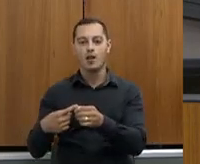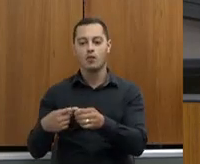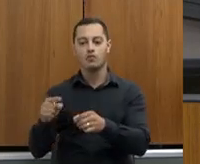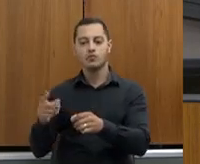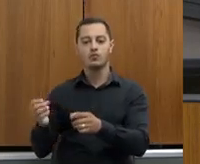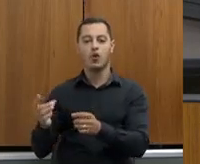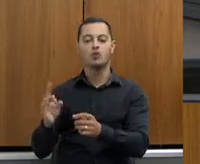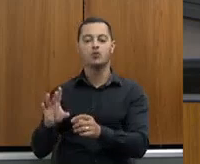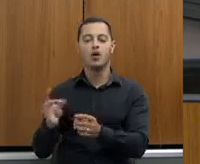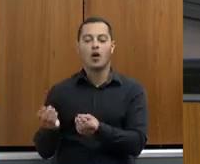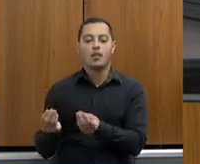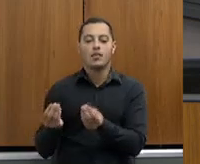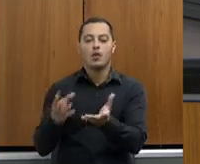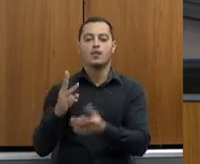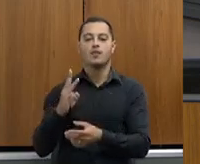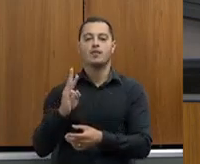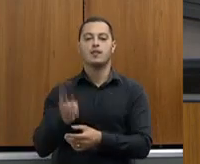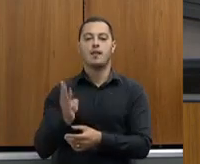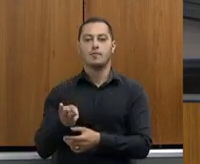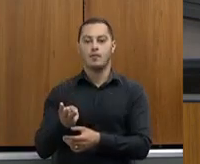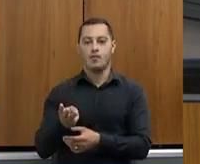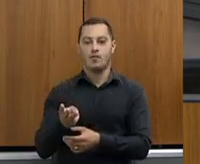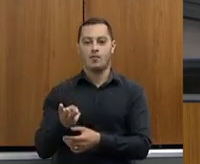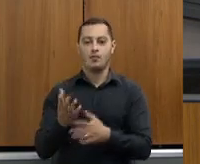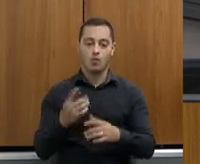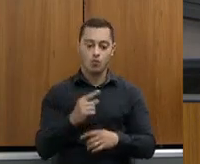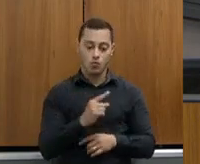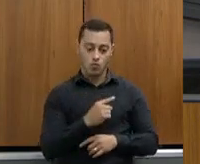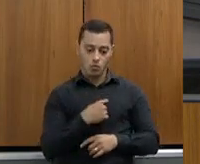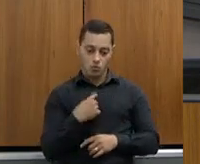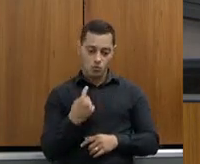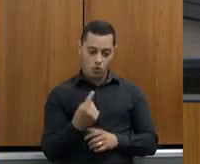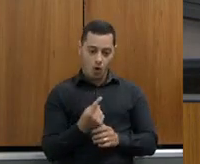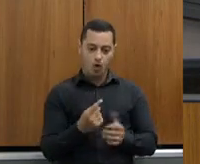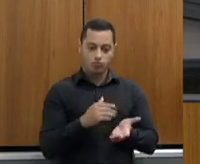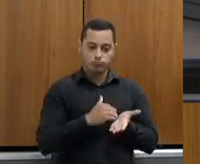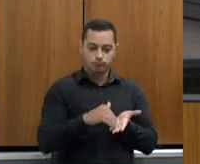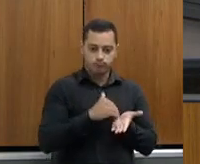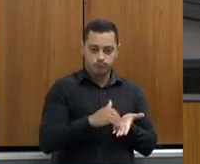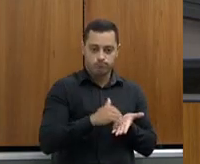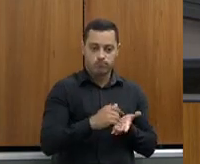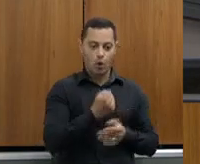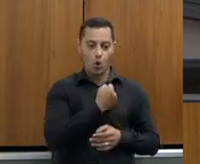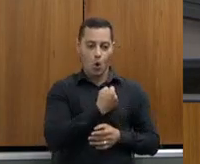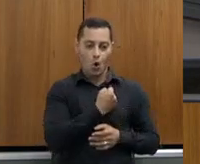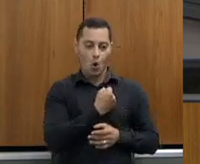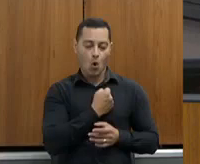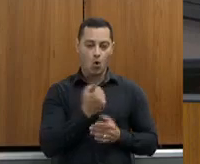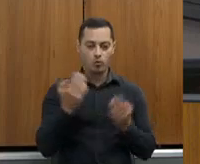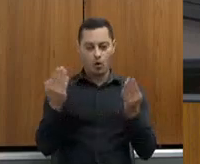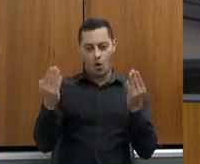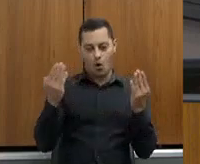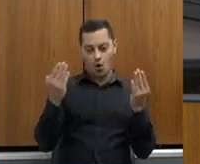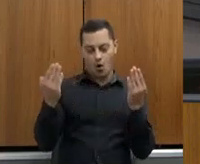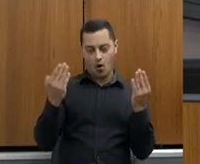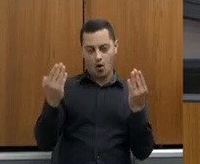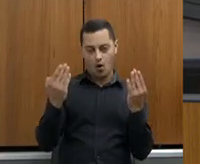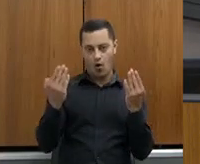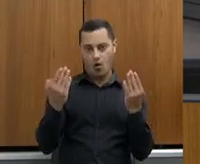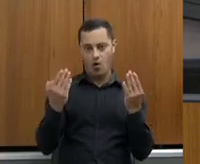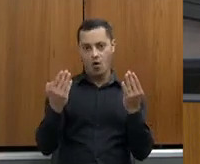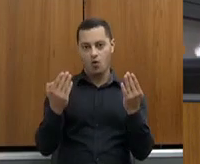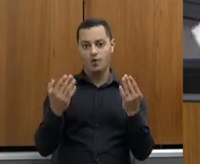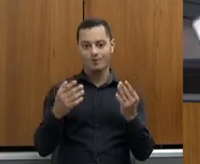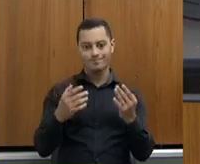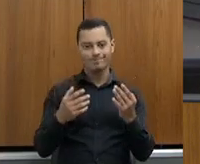3 mil títulos. Então, os nossos números, mais que modestos, são números que nos colocam em